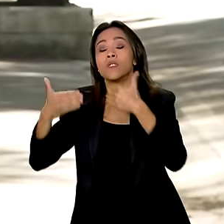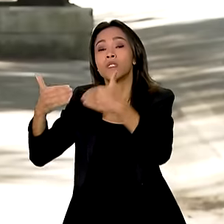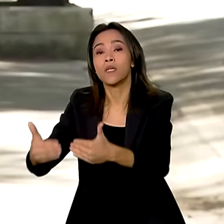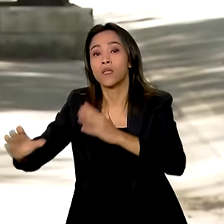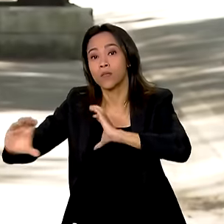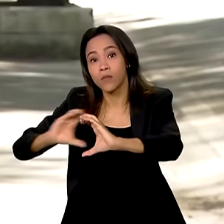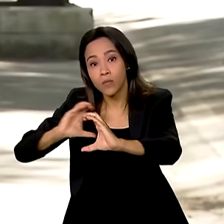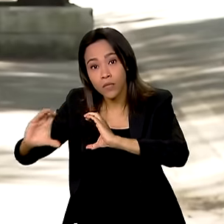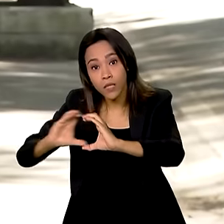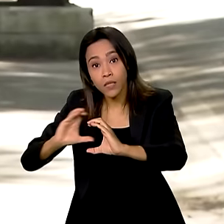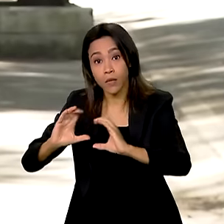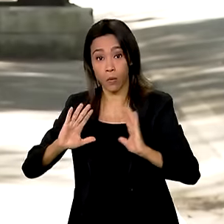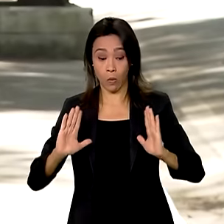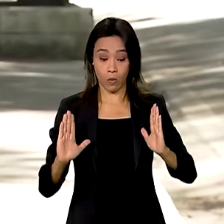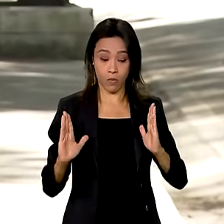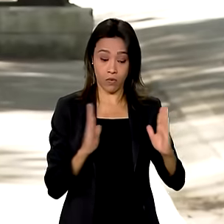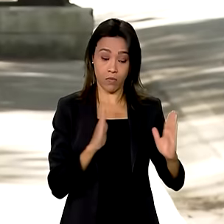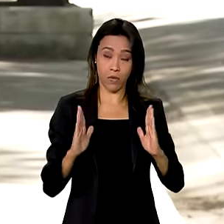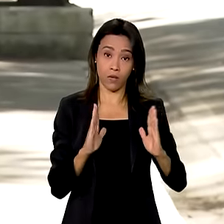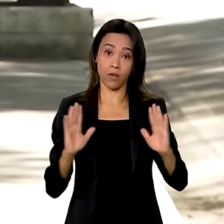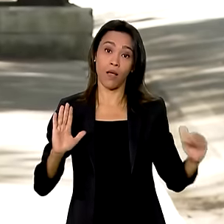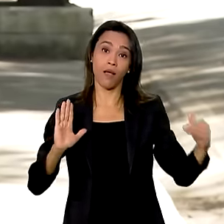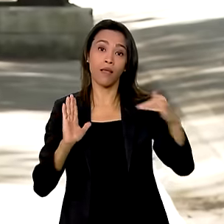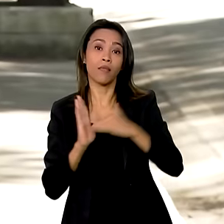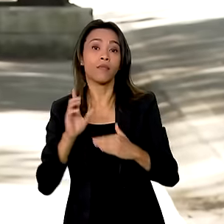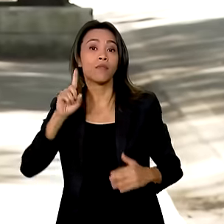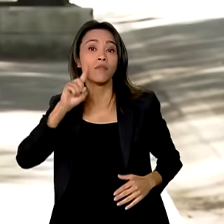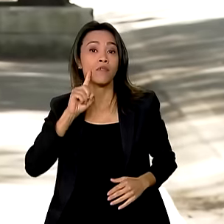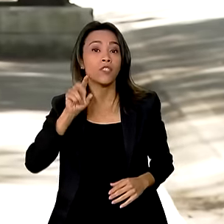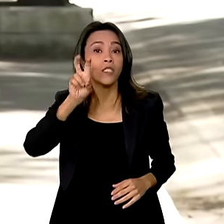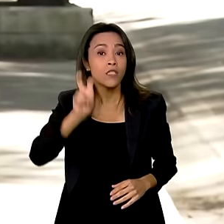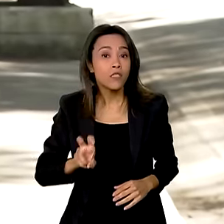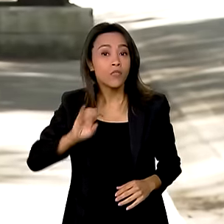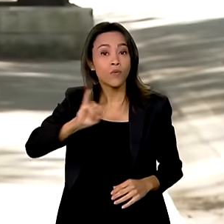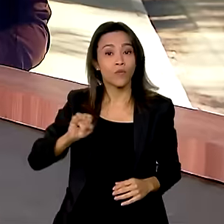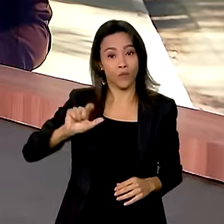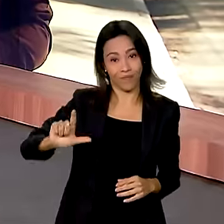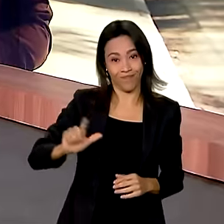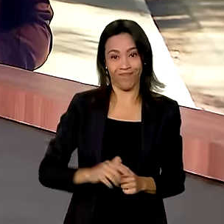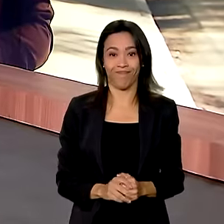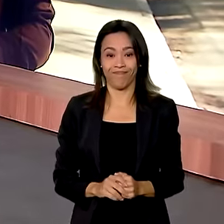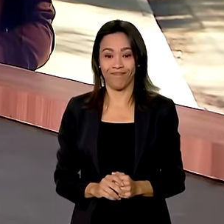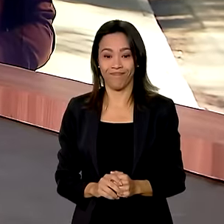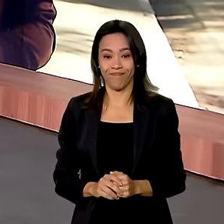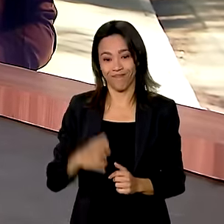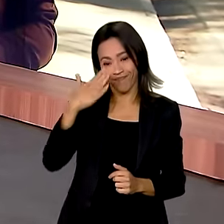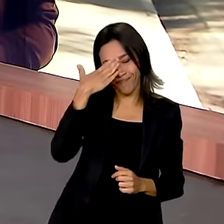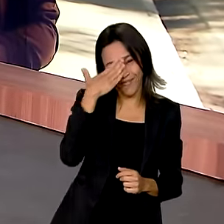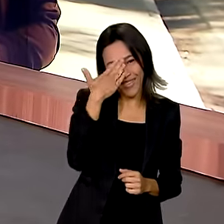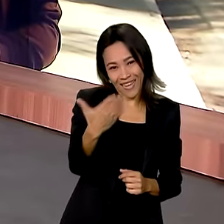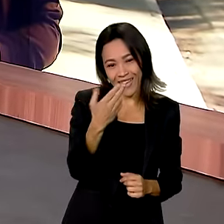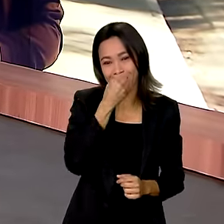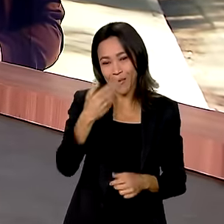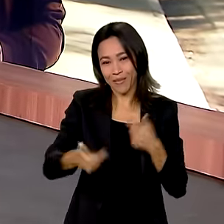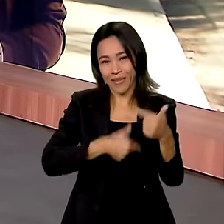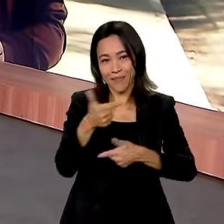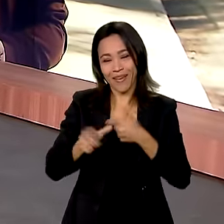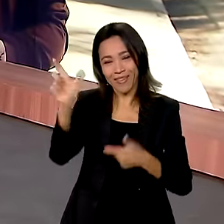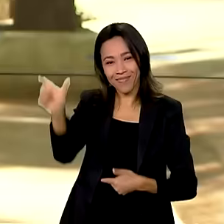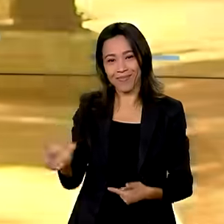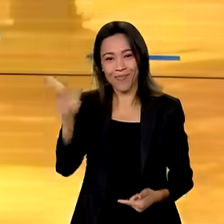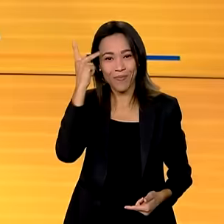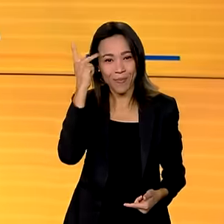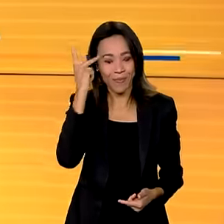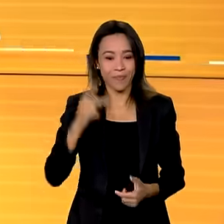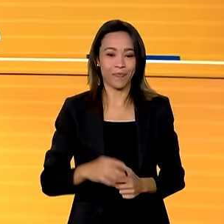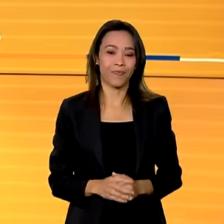Comunicações. O prazo vai até o dia 5 de julho. Karine. Obrigada, Dimas. Bom trabalho para você aí em São Paulo.